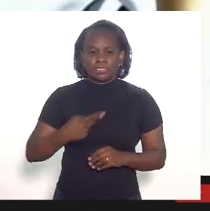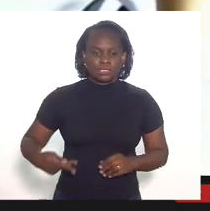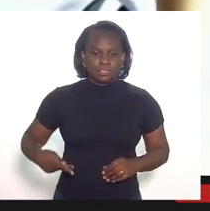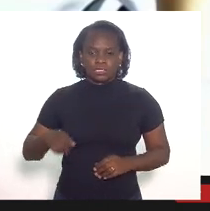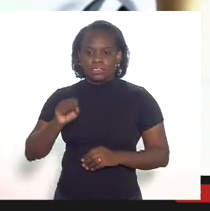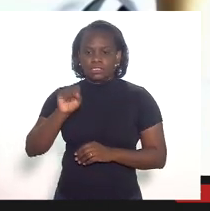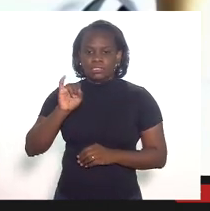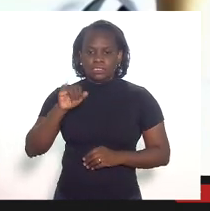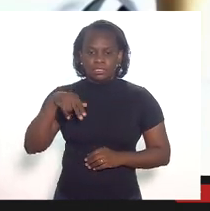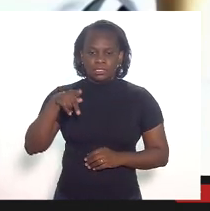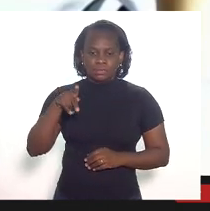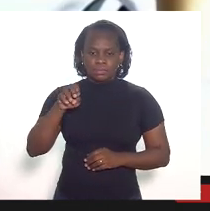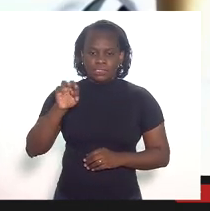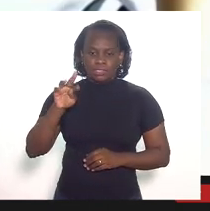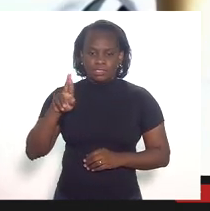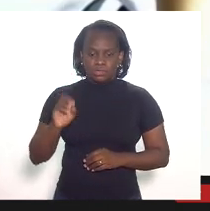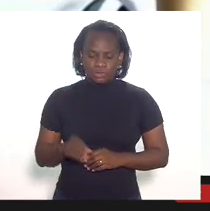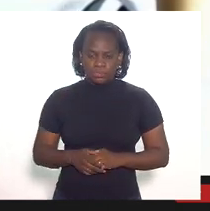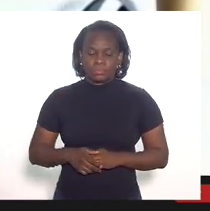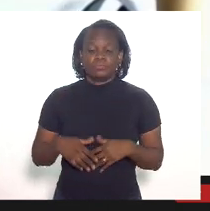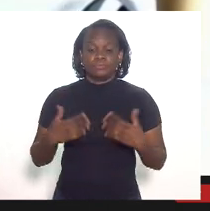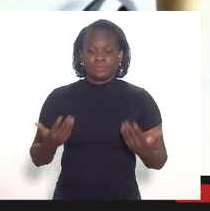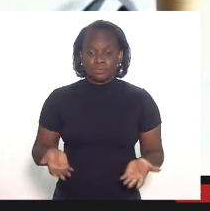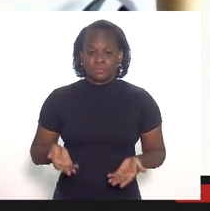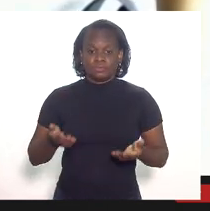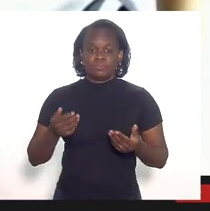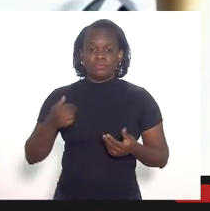da Sinferro. A se imposto,